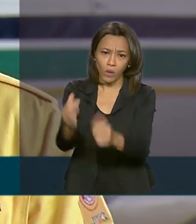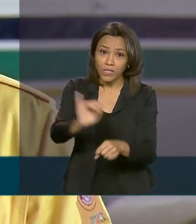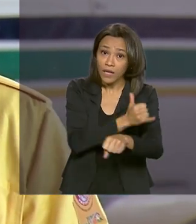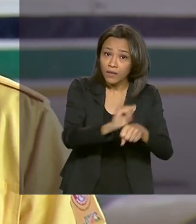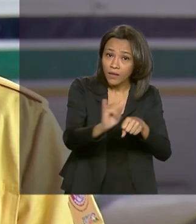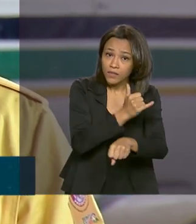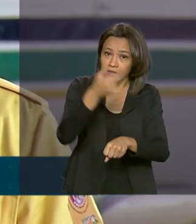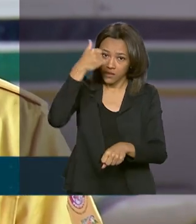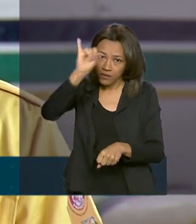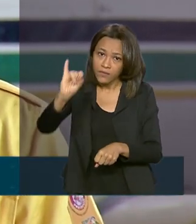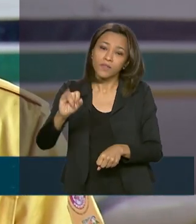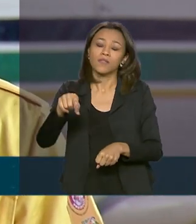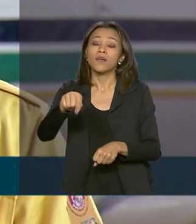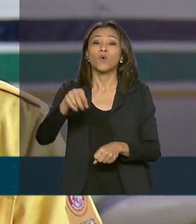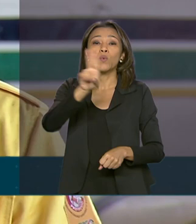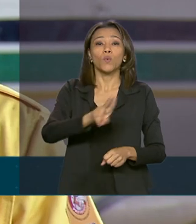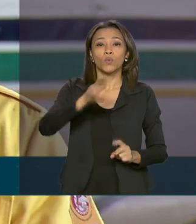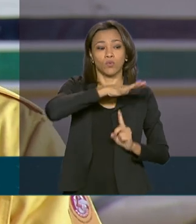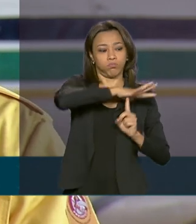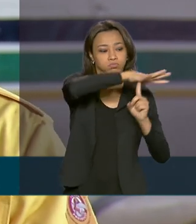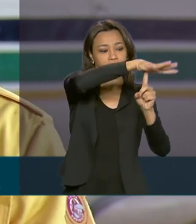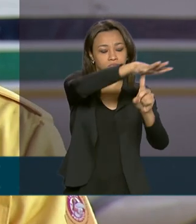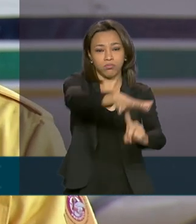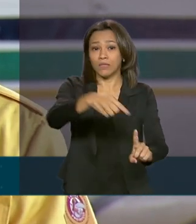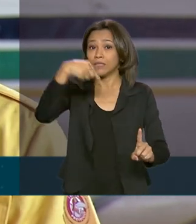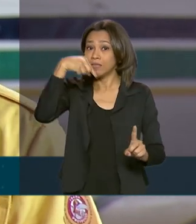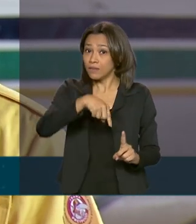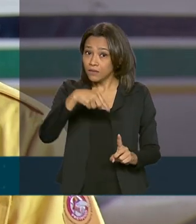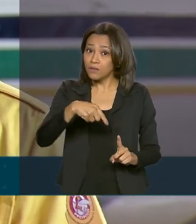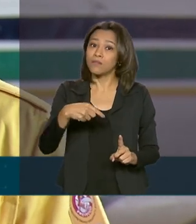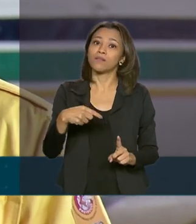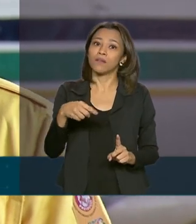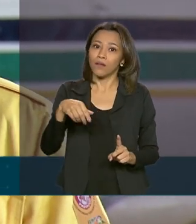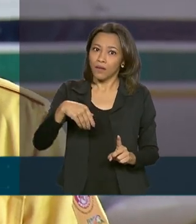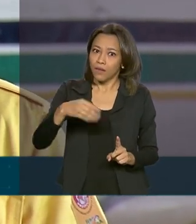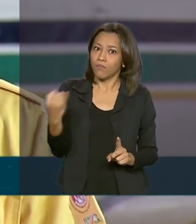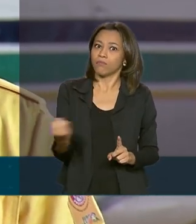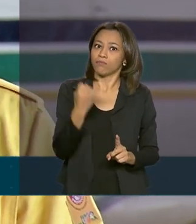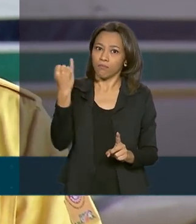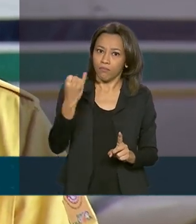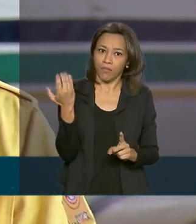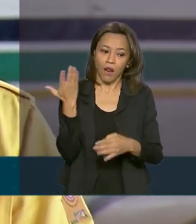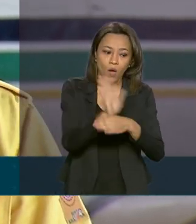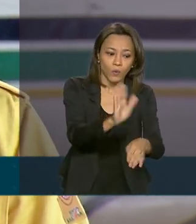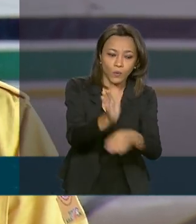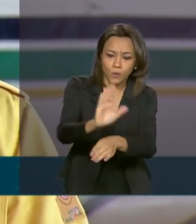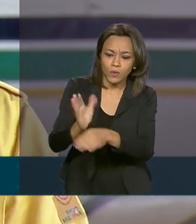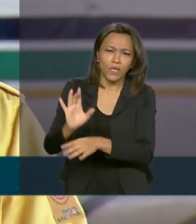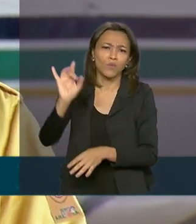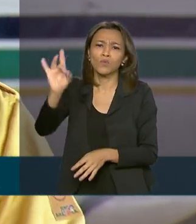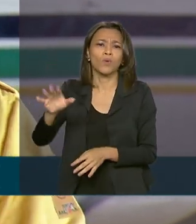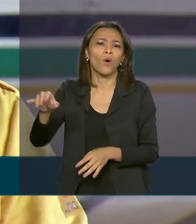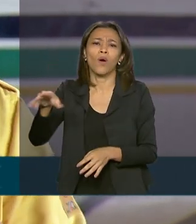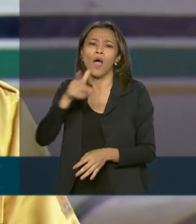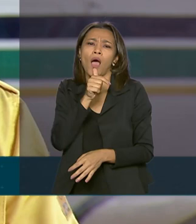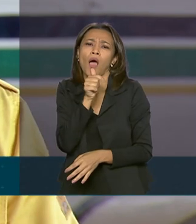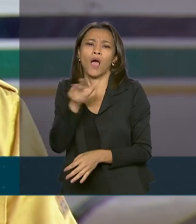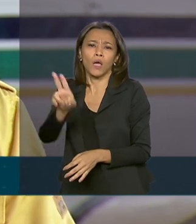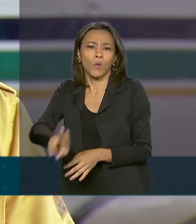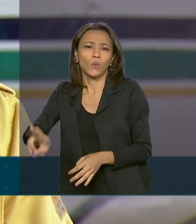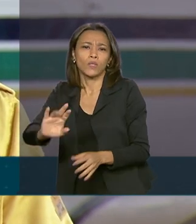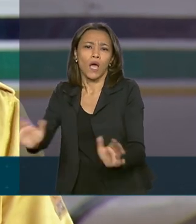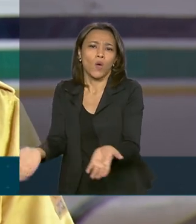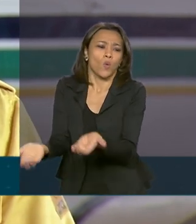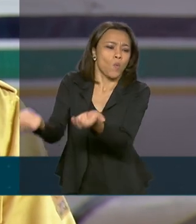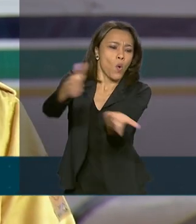aeronaves no combate às queimadas é muito superior do que apenas e tão somente o uso da água. Então, tanto para as